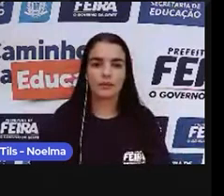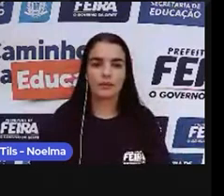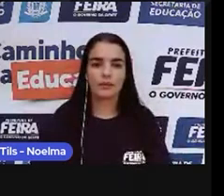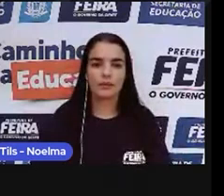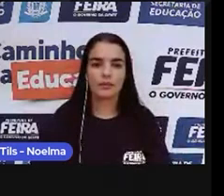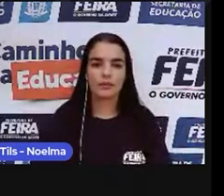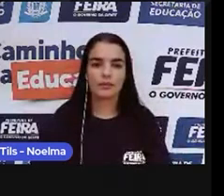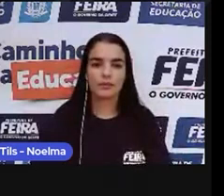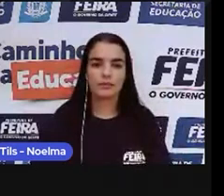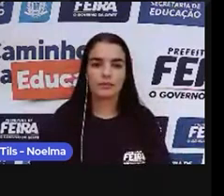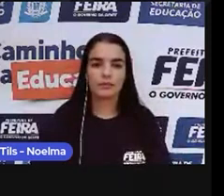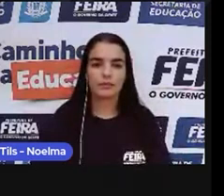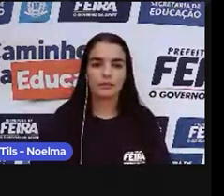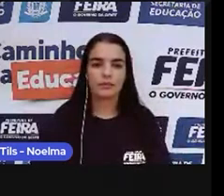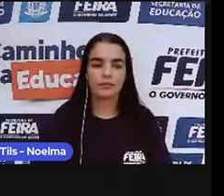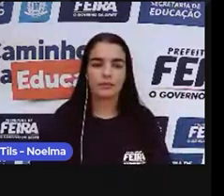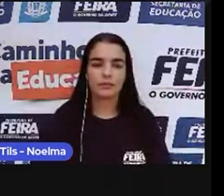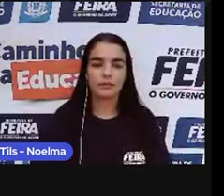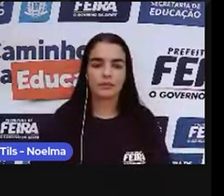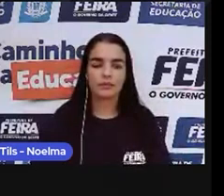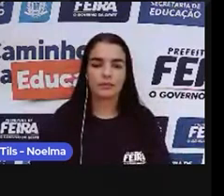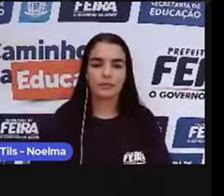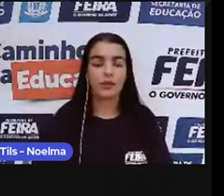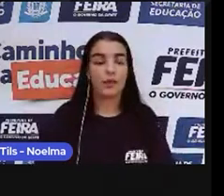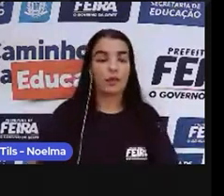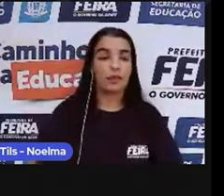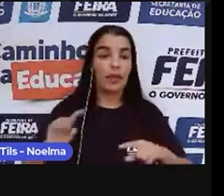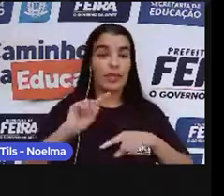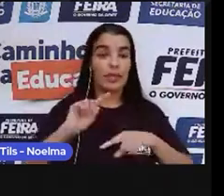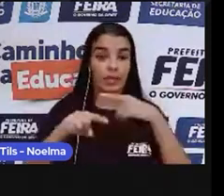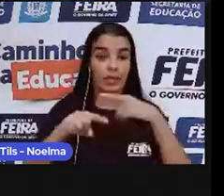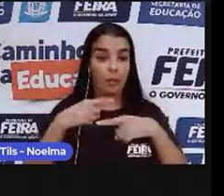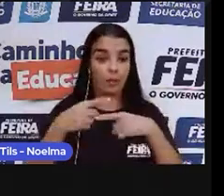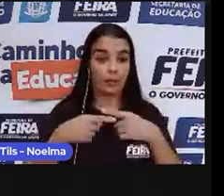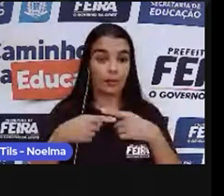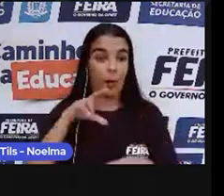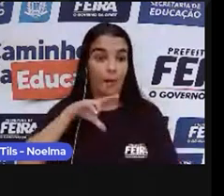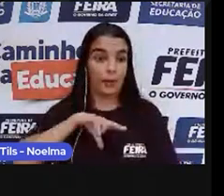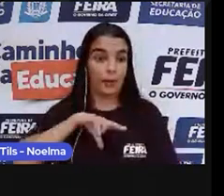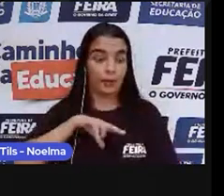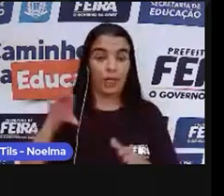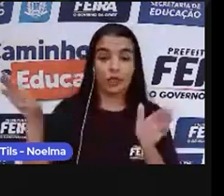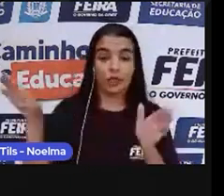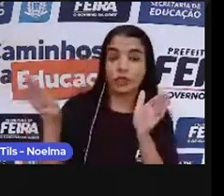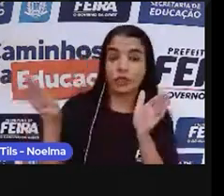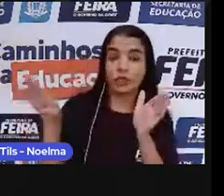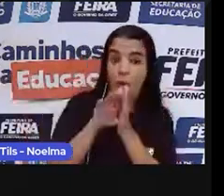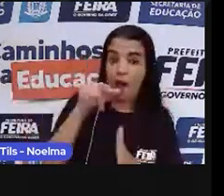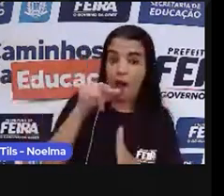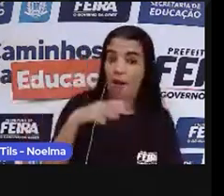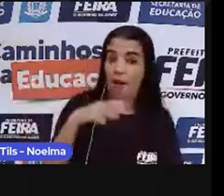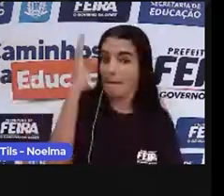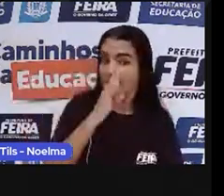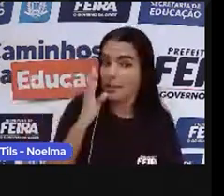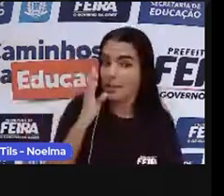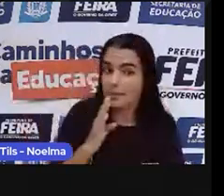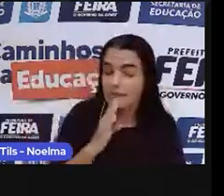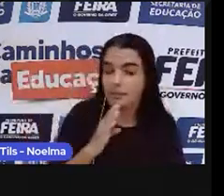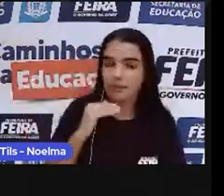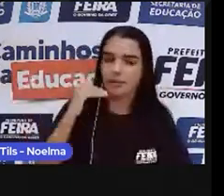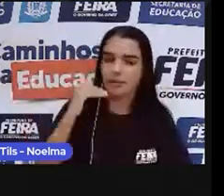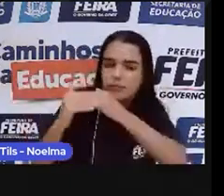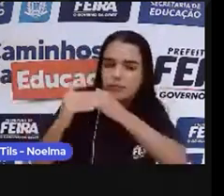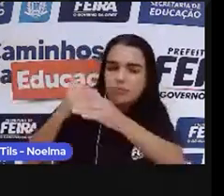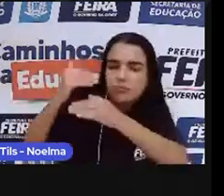Depois que os portugueses chegaram ao território que hoje é o Brasil, algumas décadas se passaram antes que